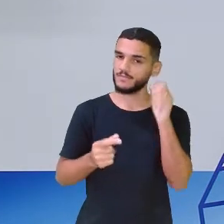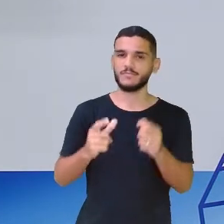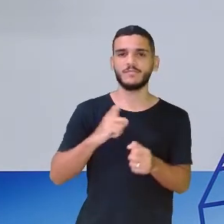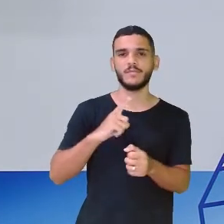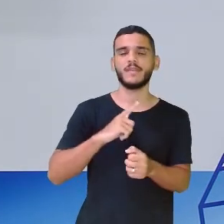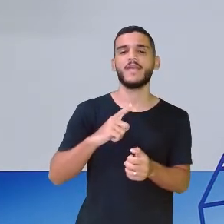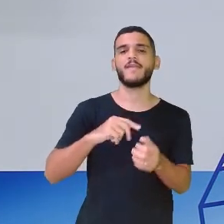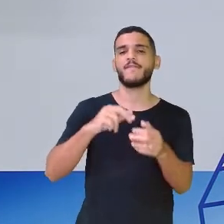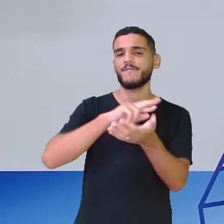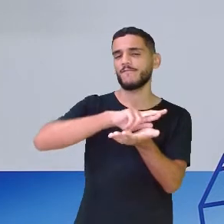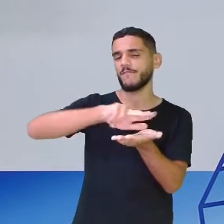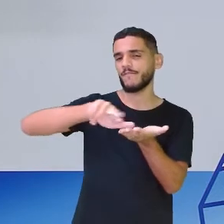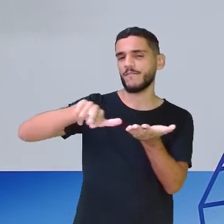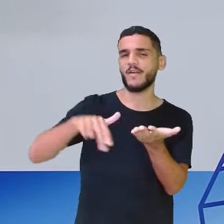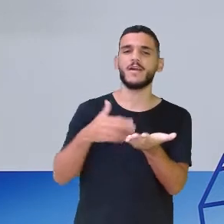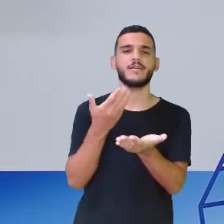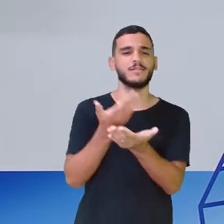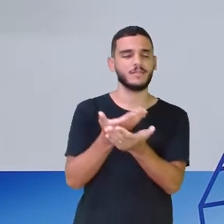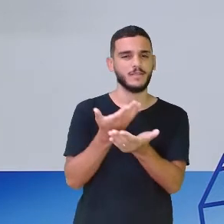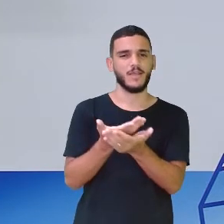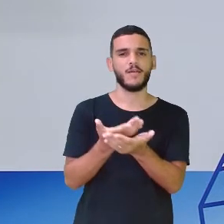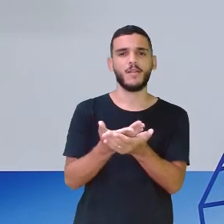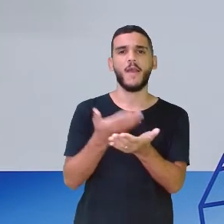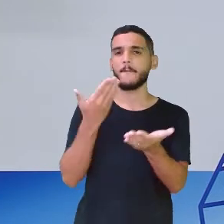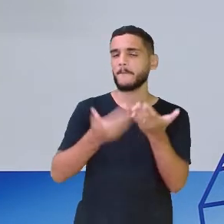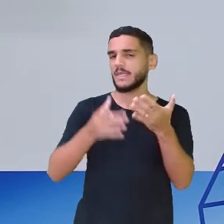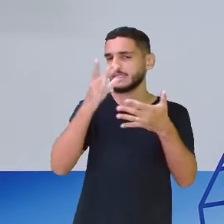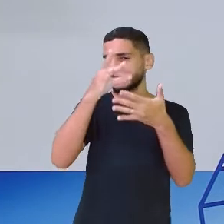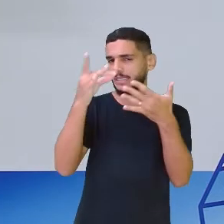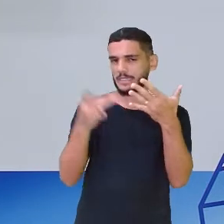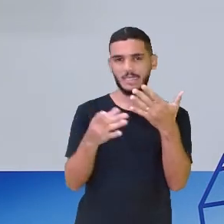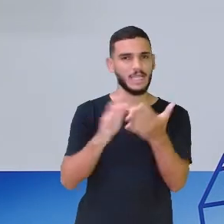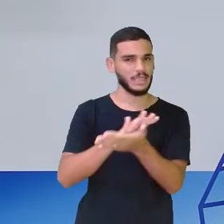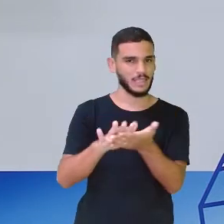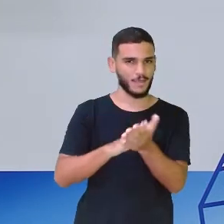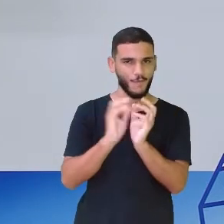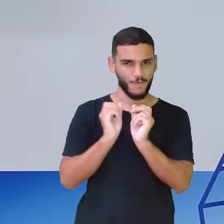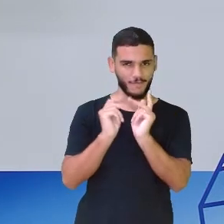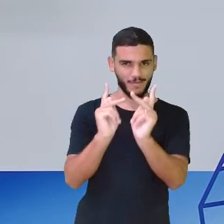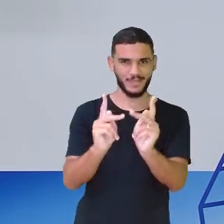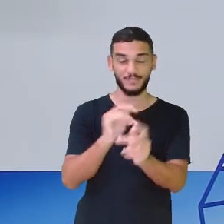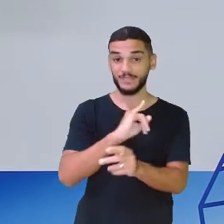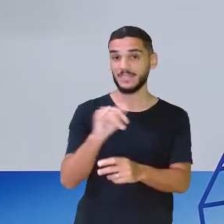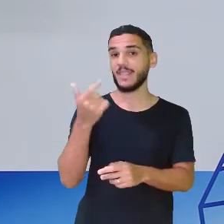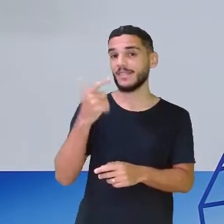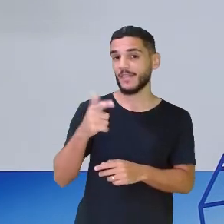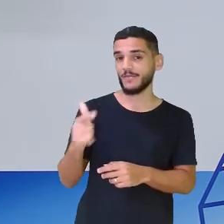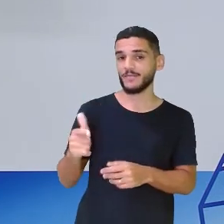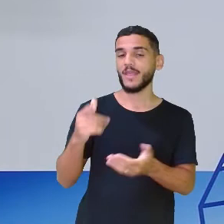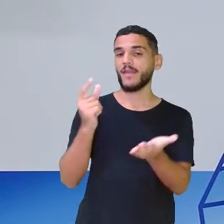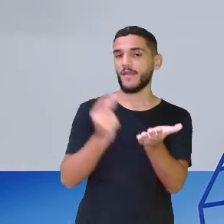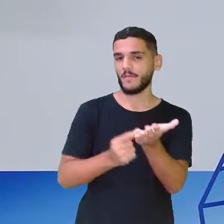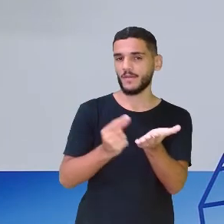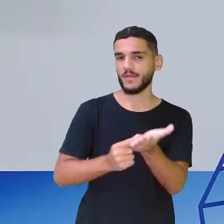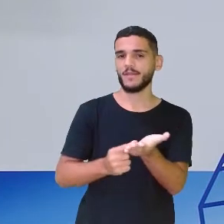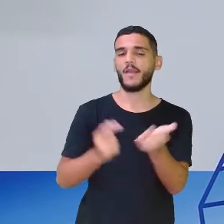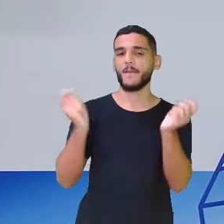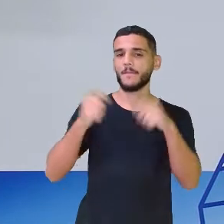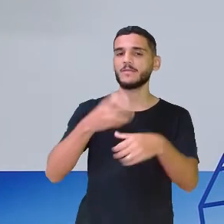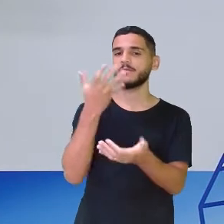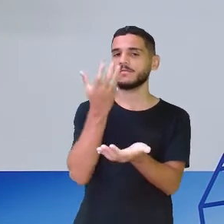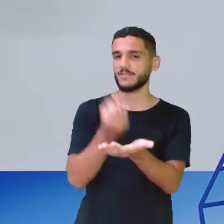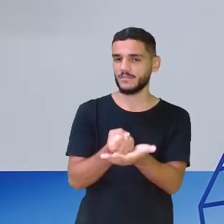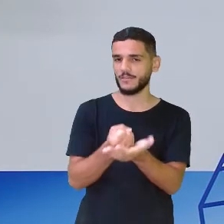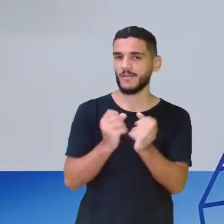Então, não perca nenhum detalhe dessa aula de hoje. Se não tem ainda o aplicativo, já pode baixá-lo, tá?